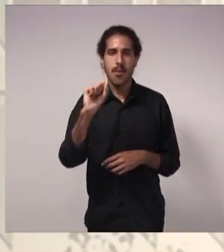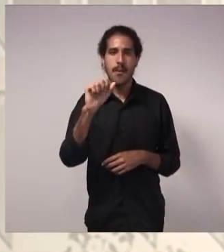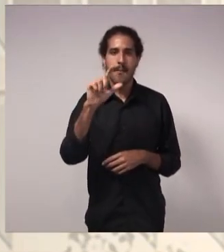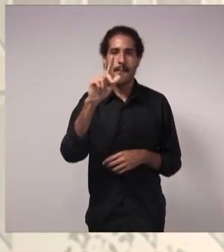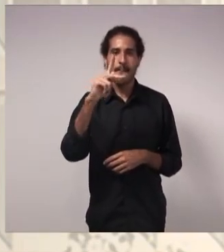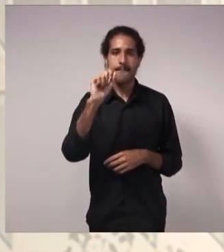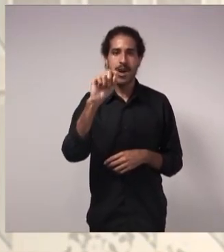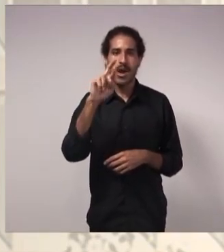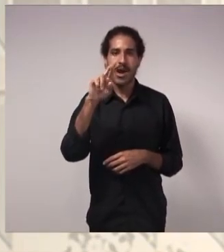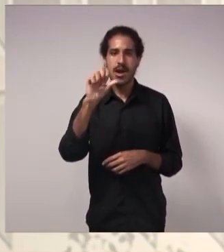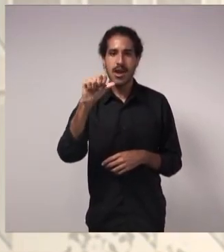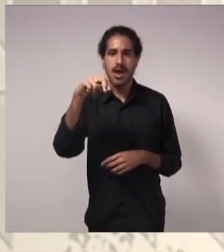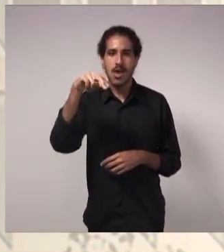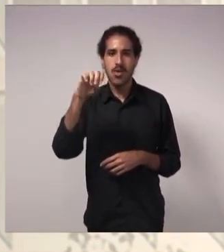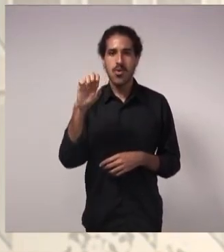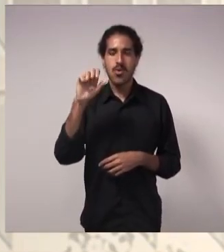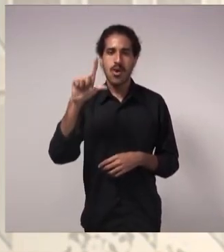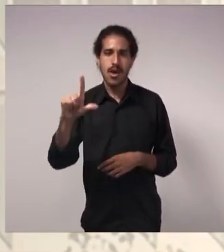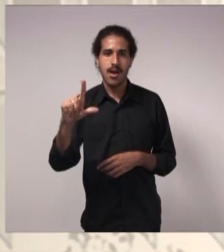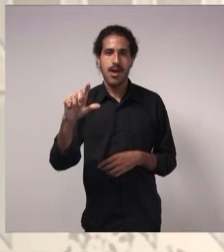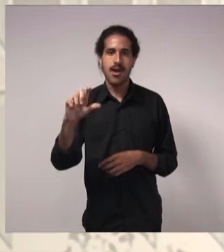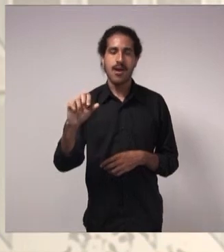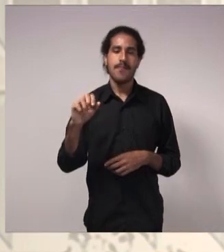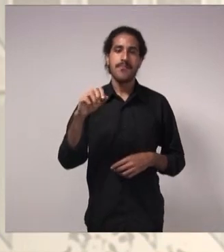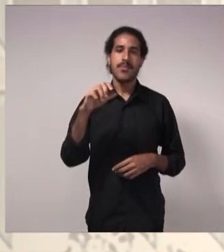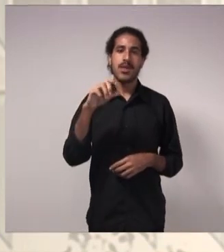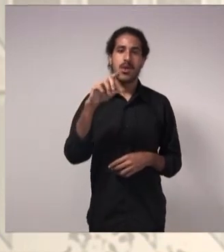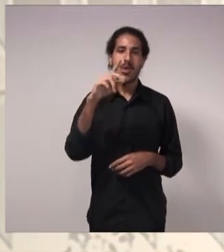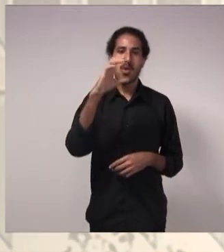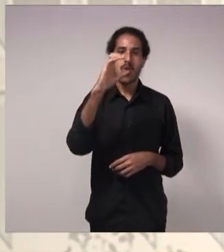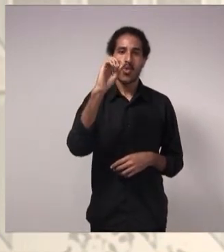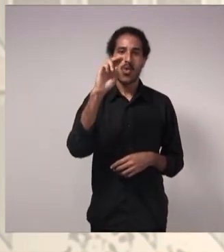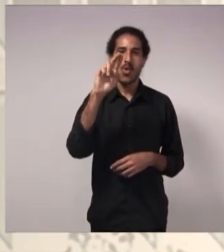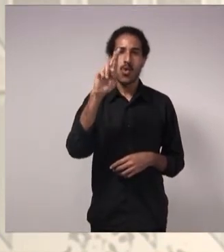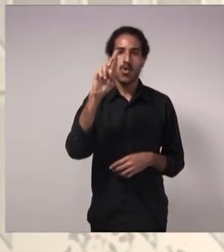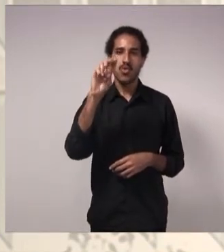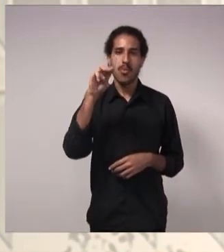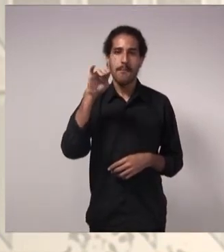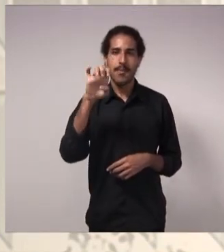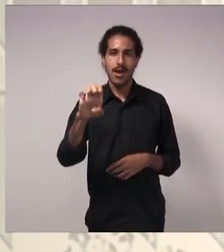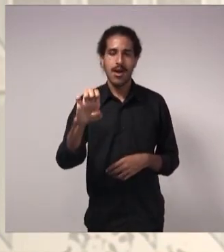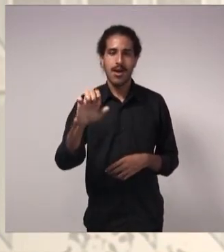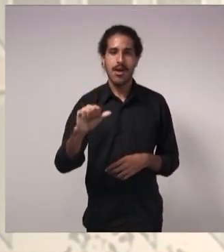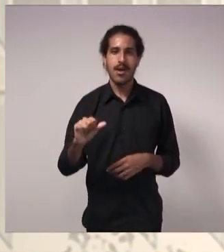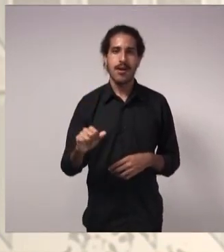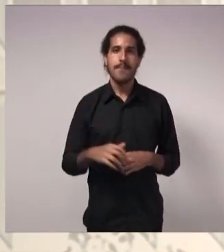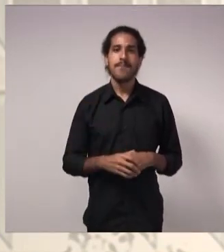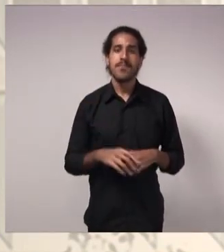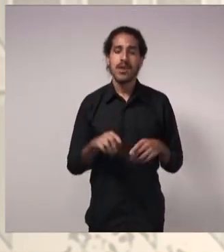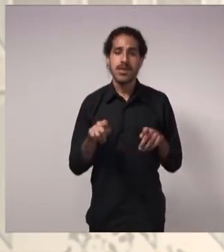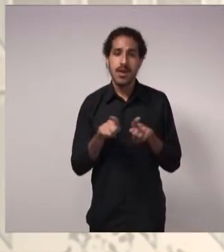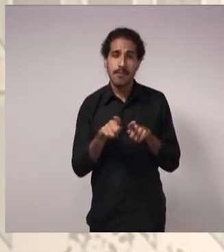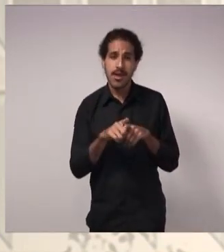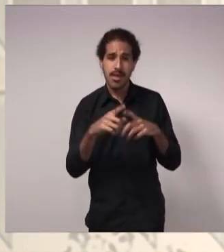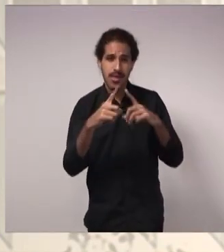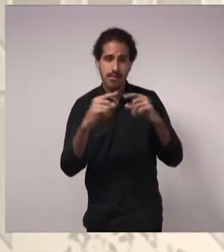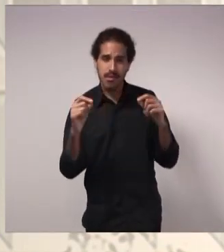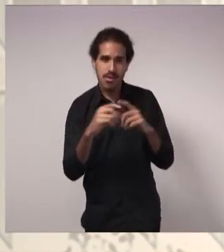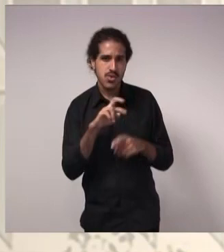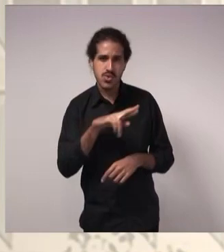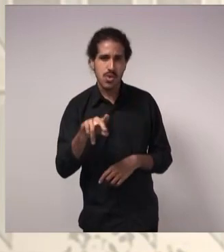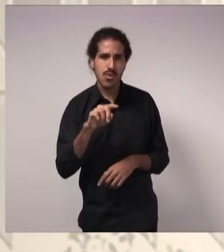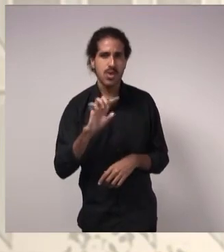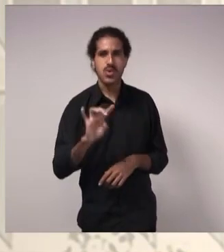O Corumba 4, que é a promessa que vai resolver todos os nossos problemas da região. E não é só no Distrito Federal. Isso daí é um